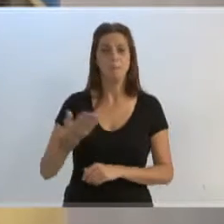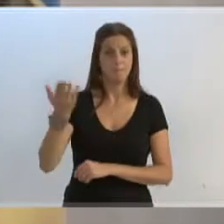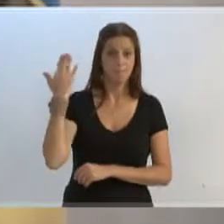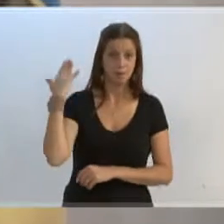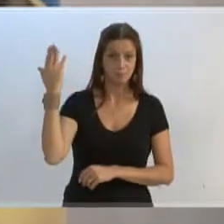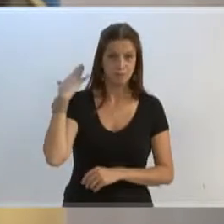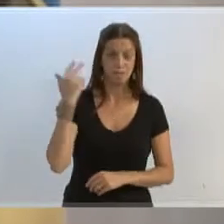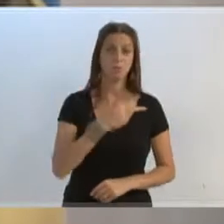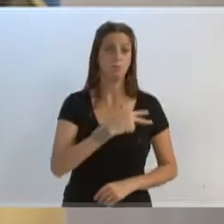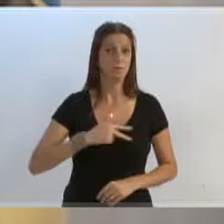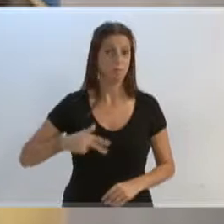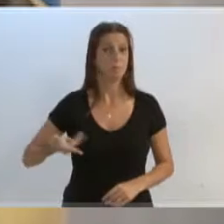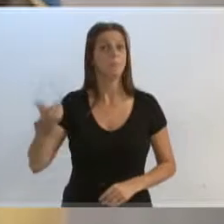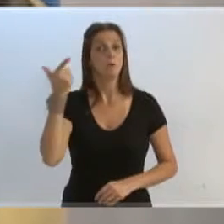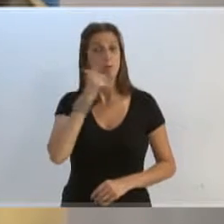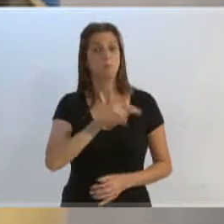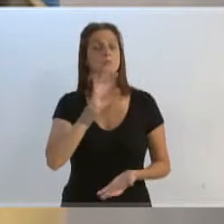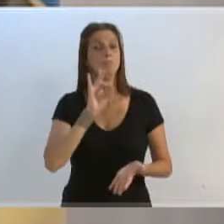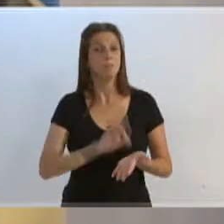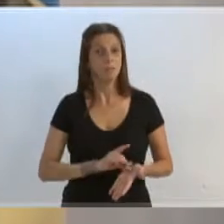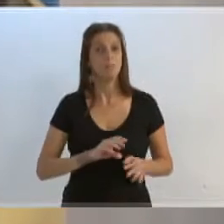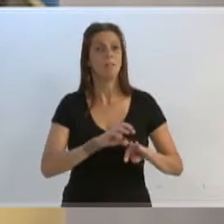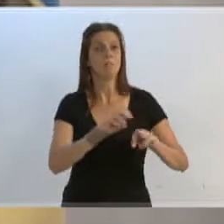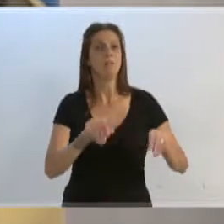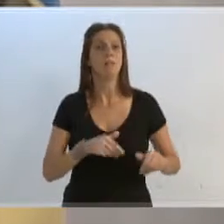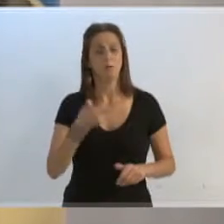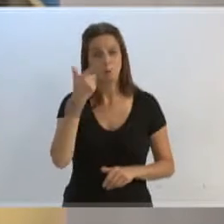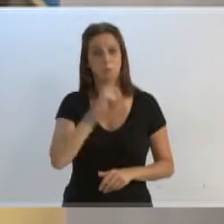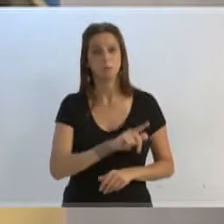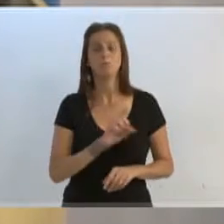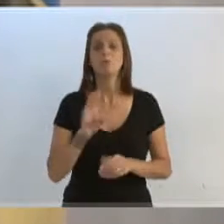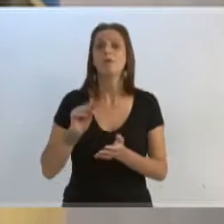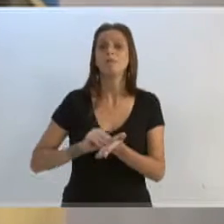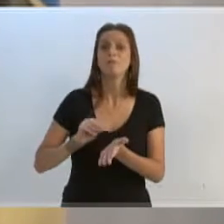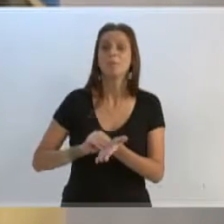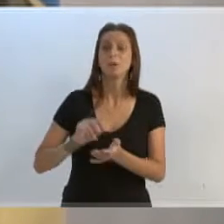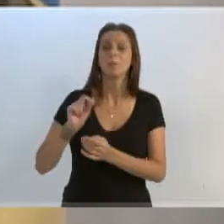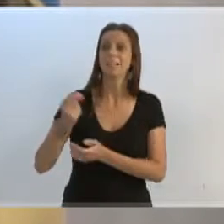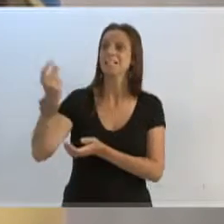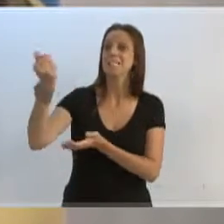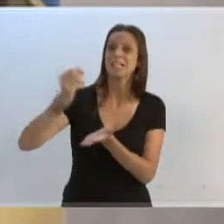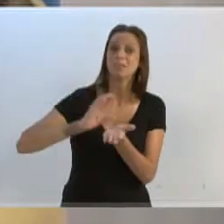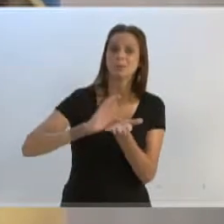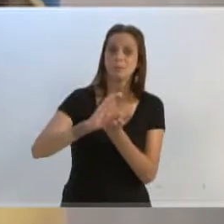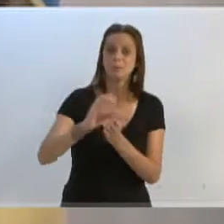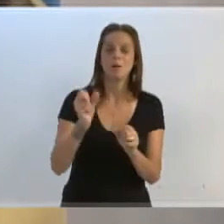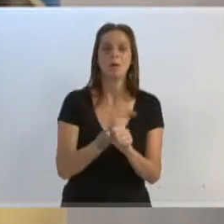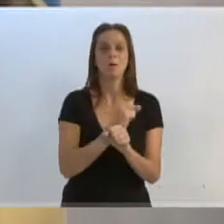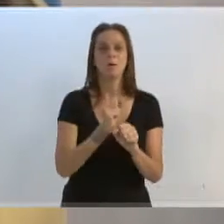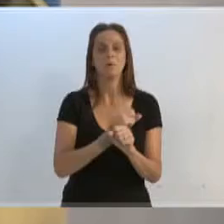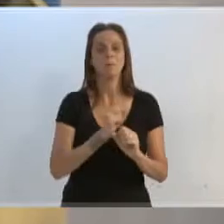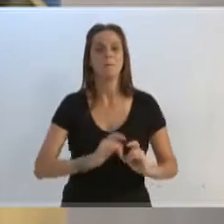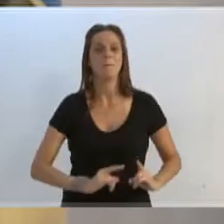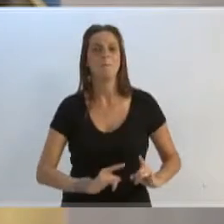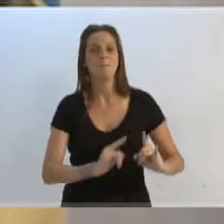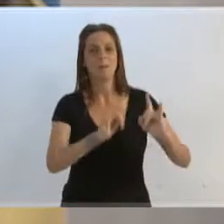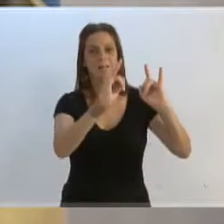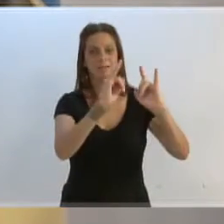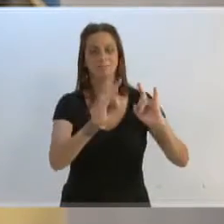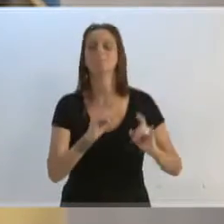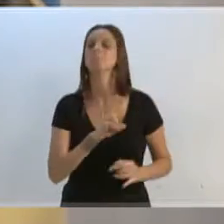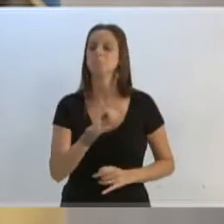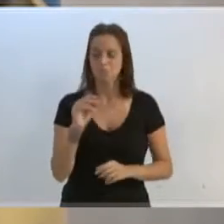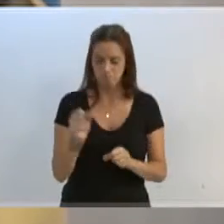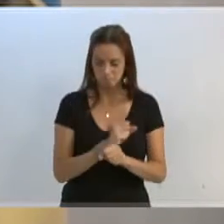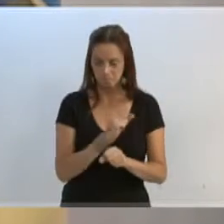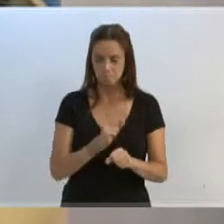Claudio Nubim, que eu estive junto com a comunidade para resolver aquilo lá. conseguimos. E agora nós vamos fazer acontecer também aquele ESF.